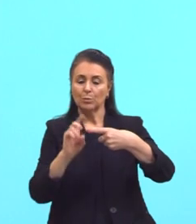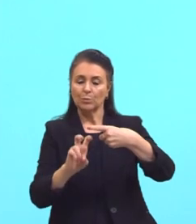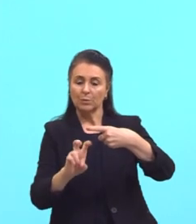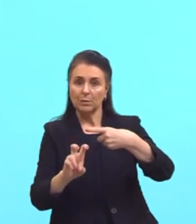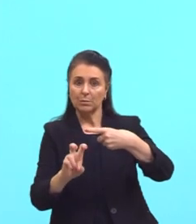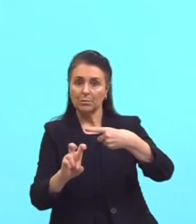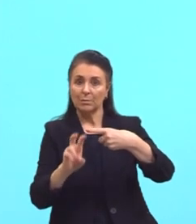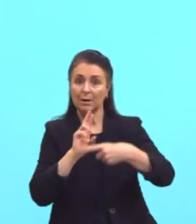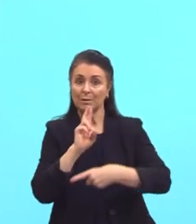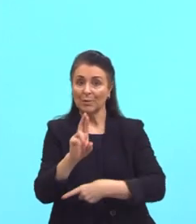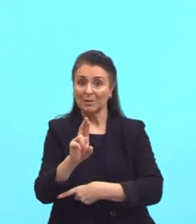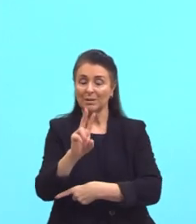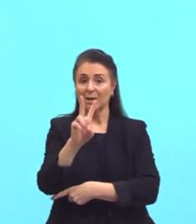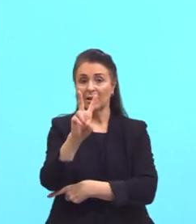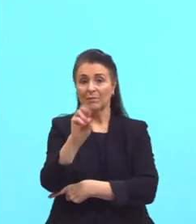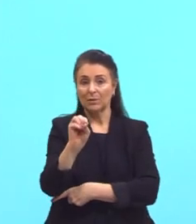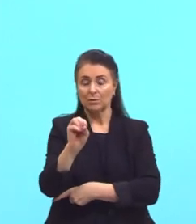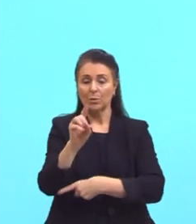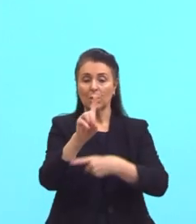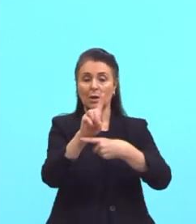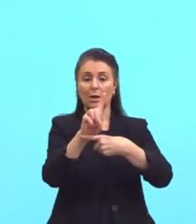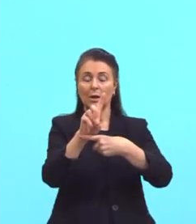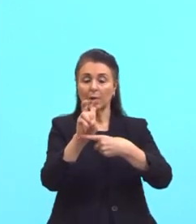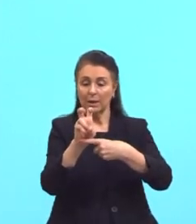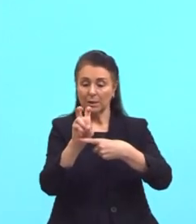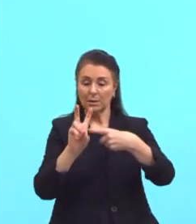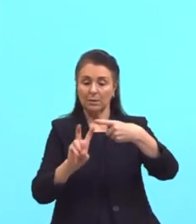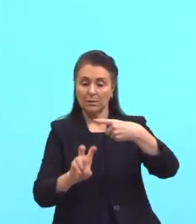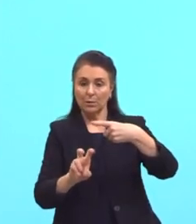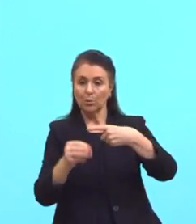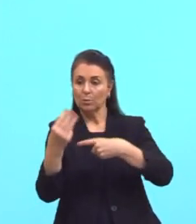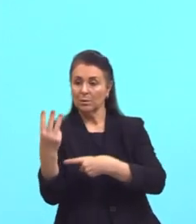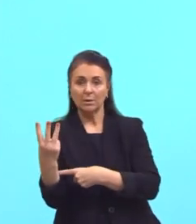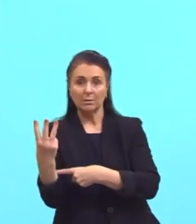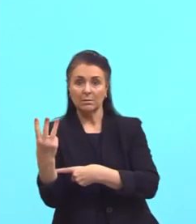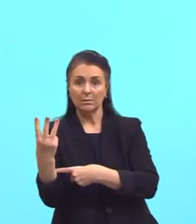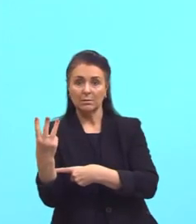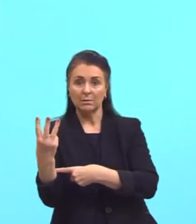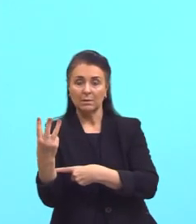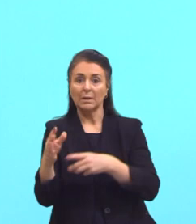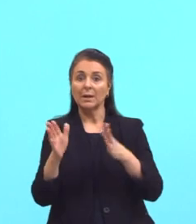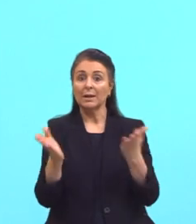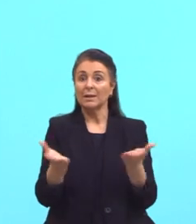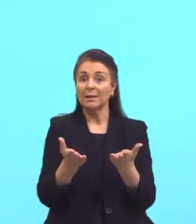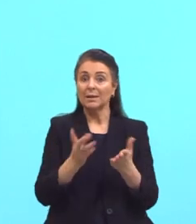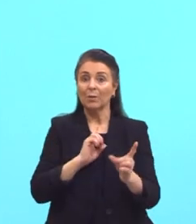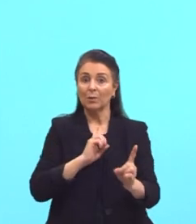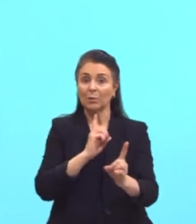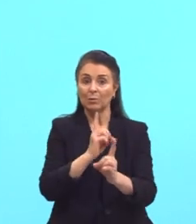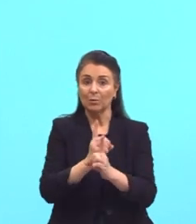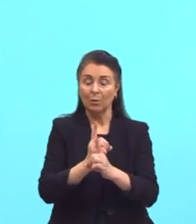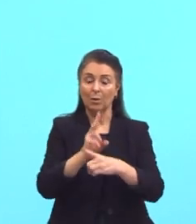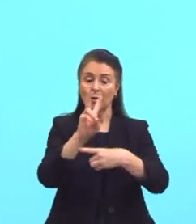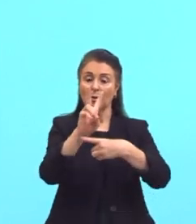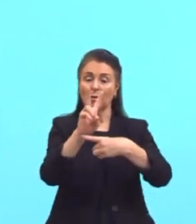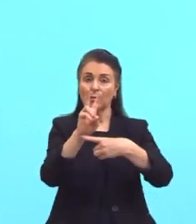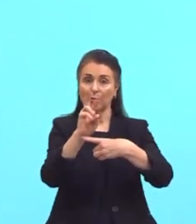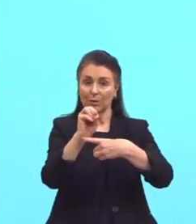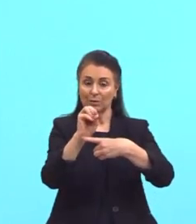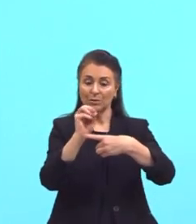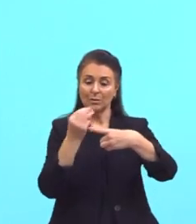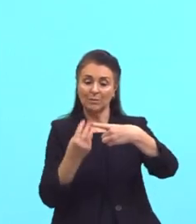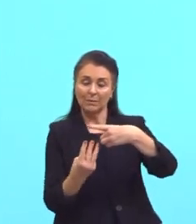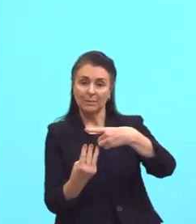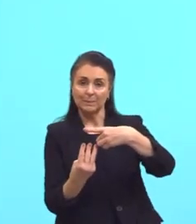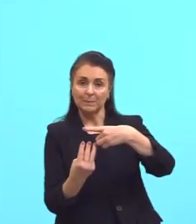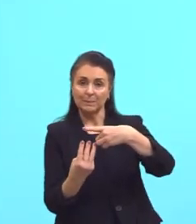20. 15 dividido por 5 dá 3. Então, eu cheguei na forma simplificada. 20 está para 3.